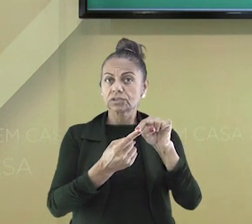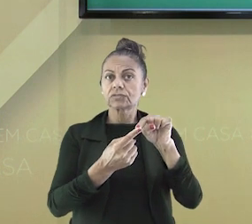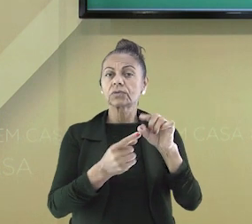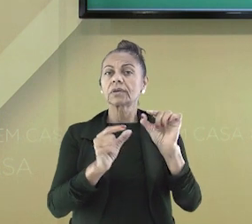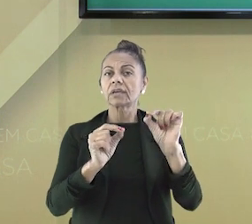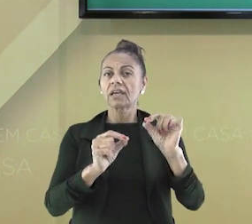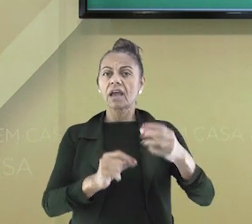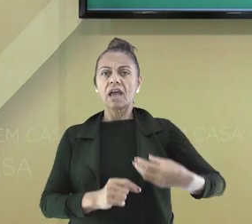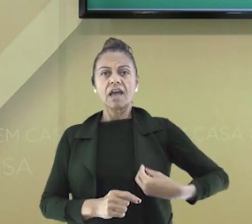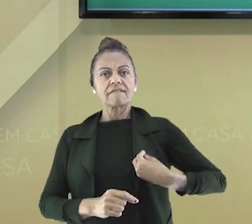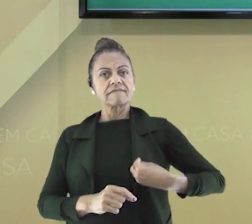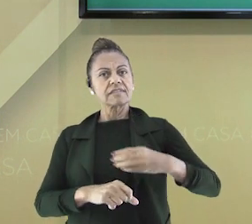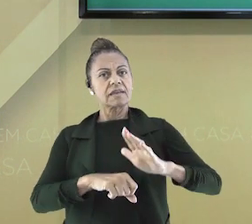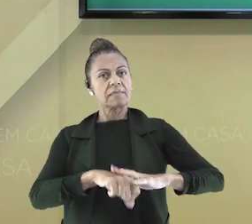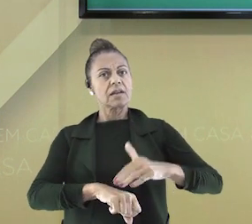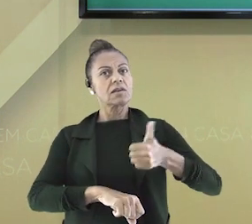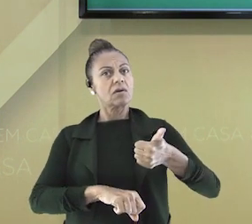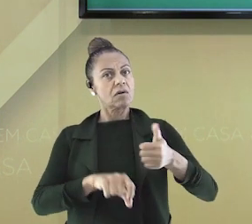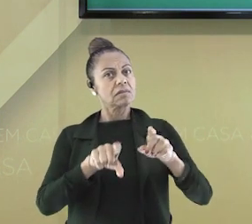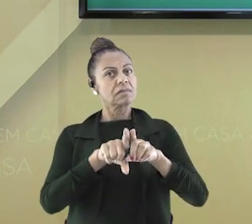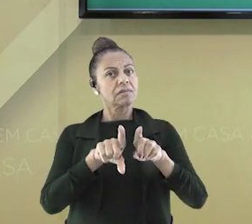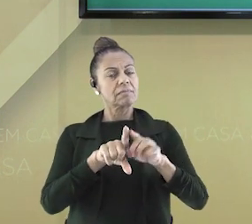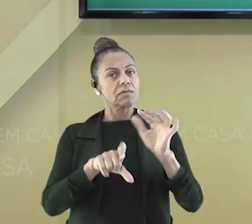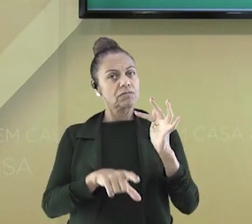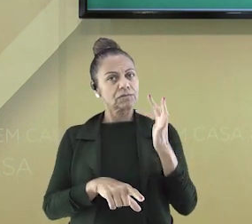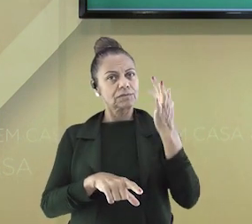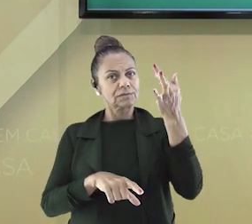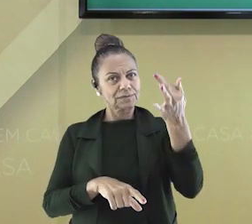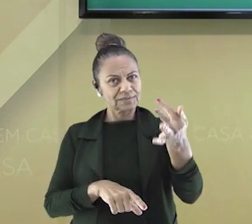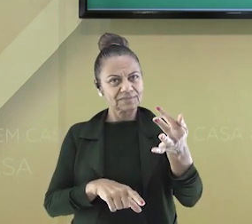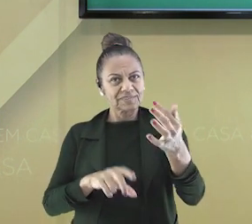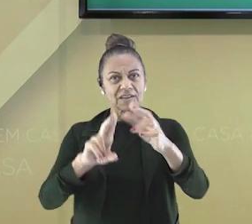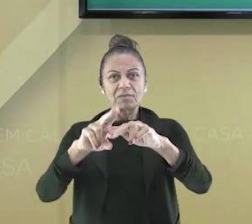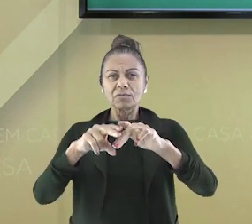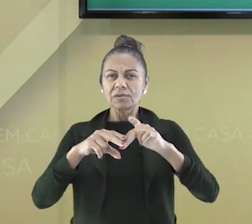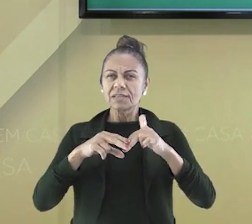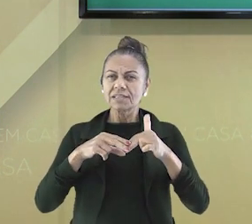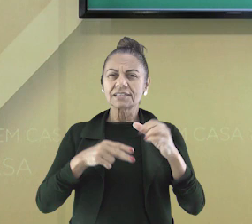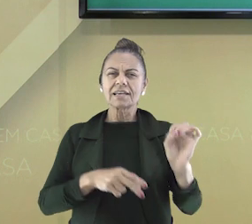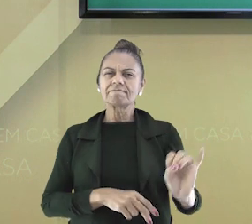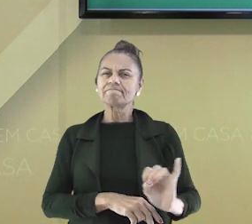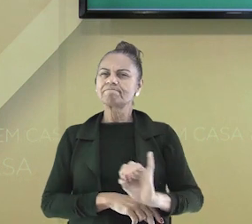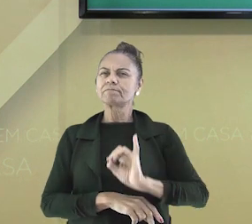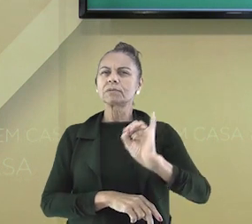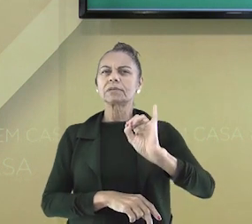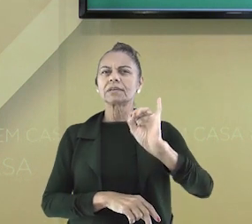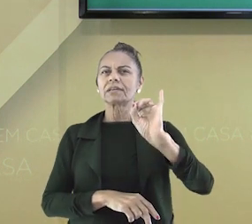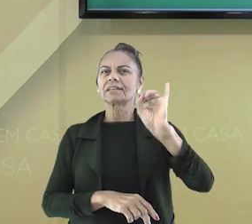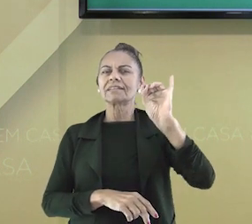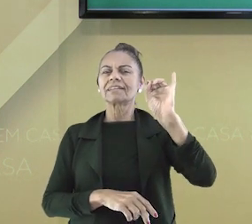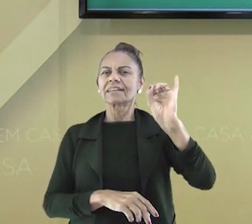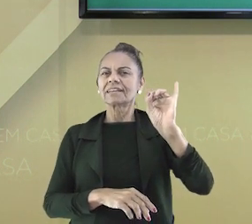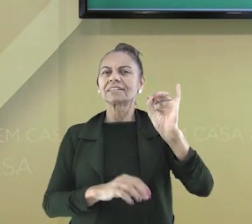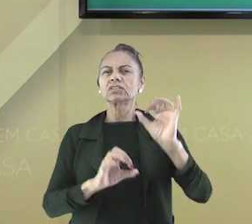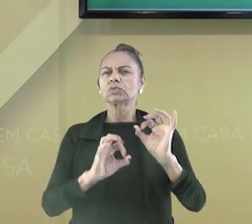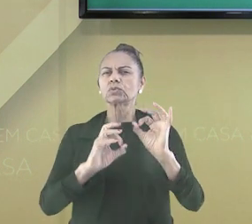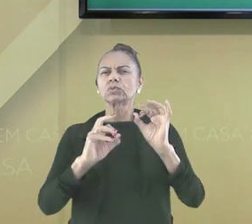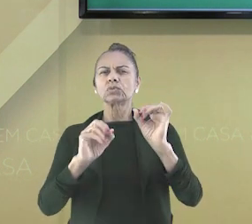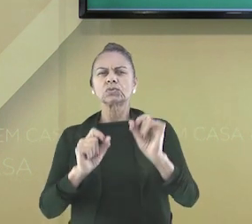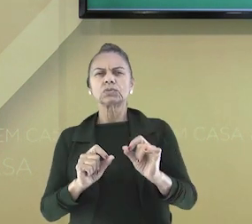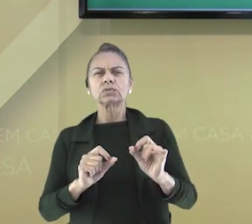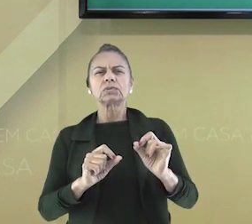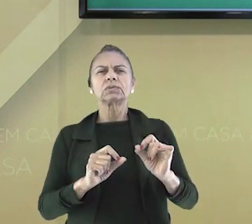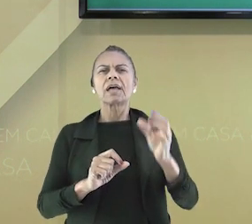objetivo de ter uma vida melhor agora e no futuro. Por isso, são tão importantes os